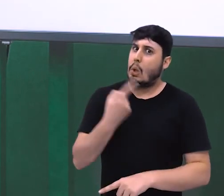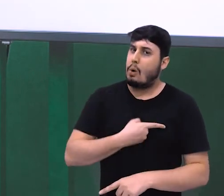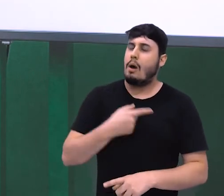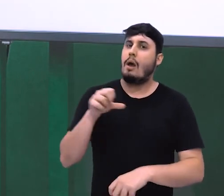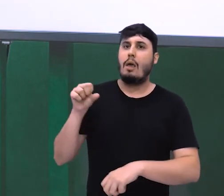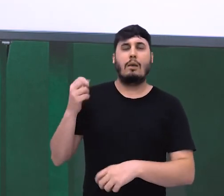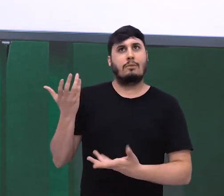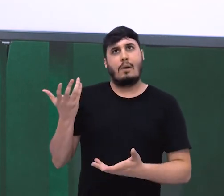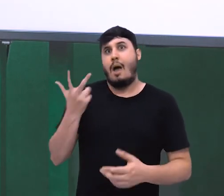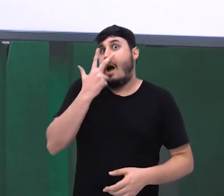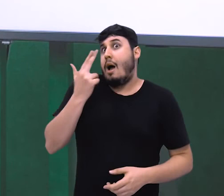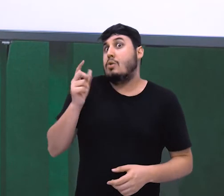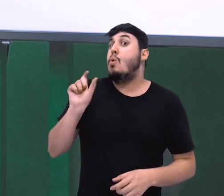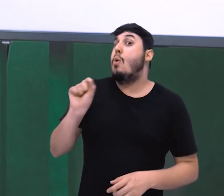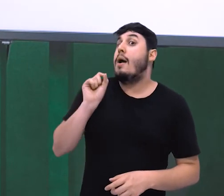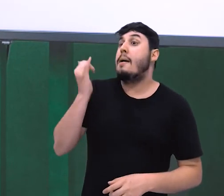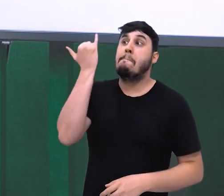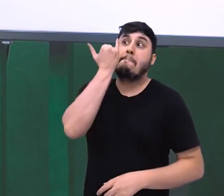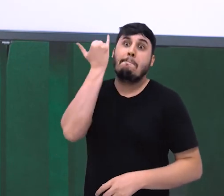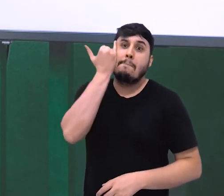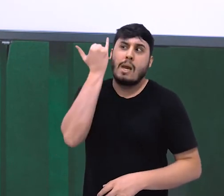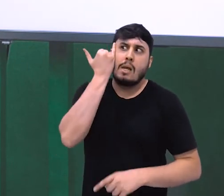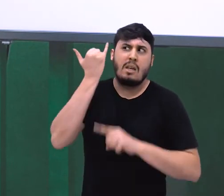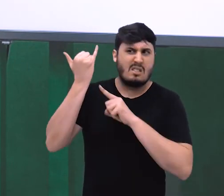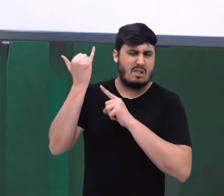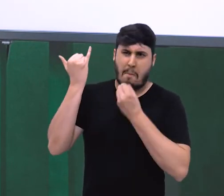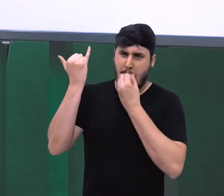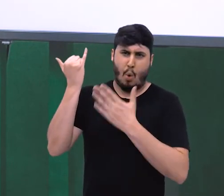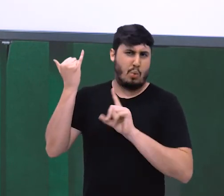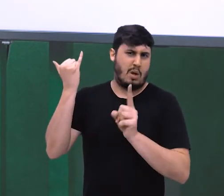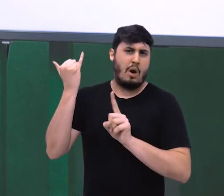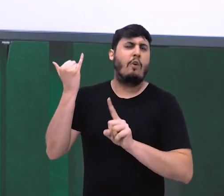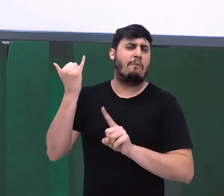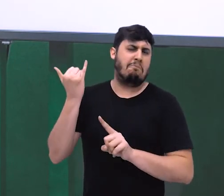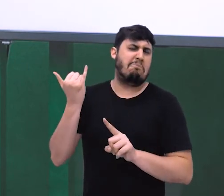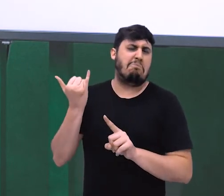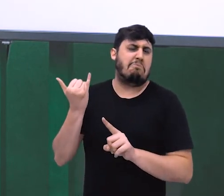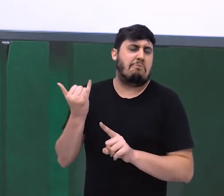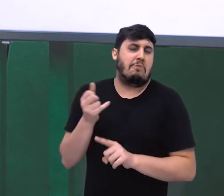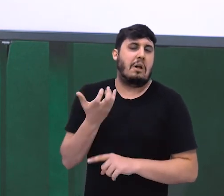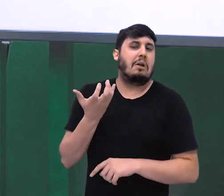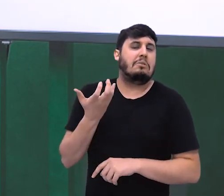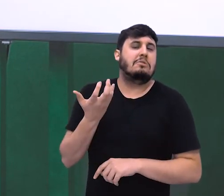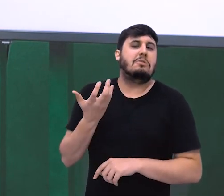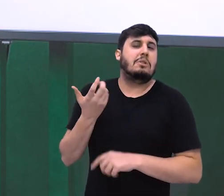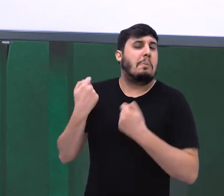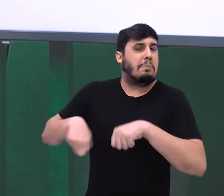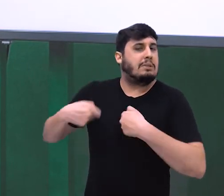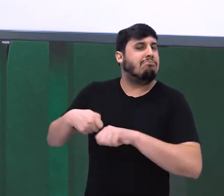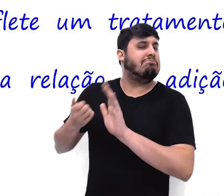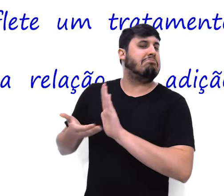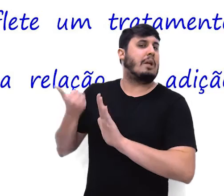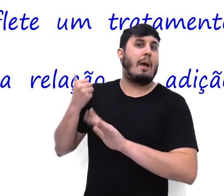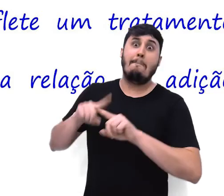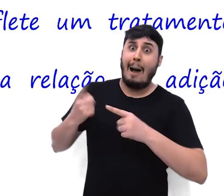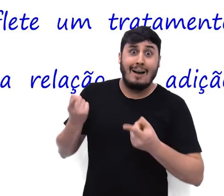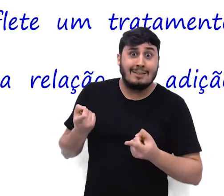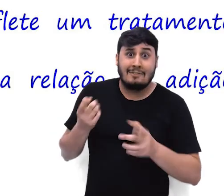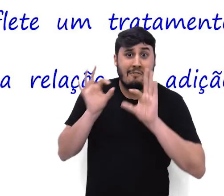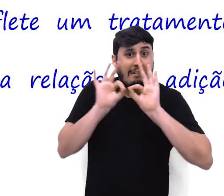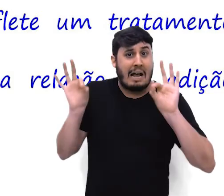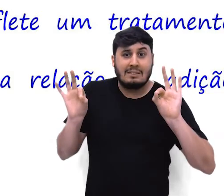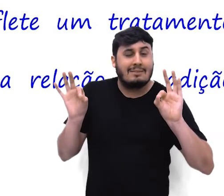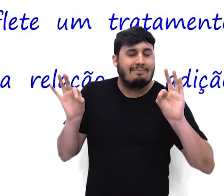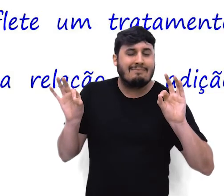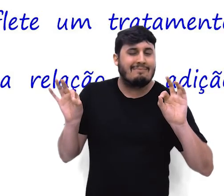A gente espera que ele diga que não vai ser preguiçoso. No entanto, não é isso que ele faz. Então, a